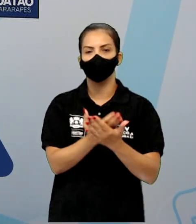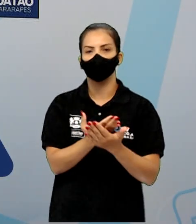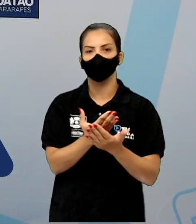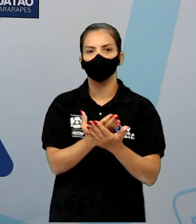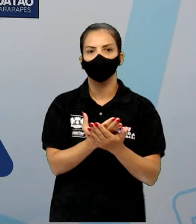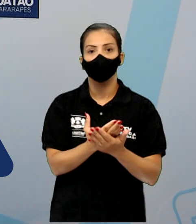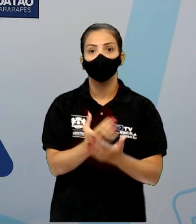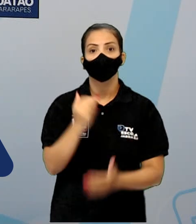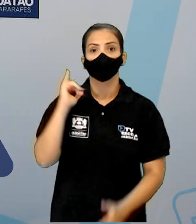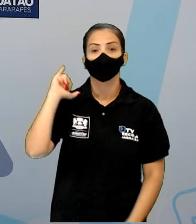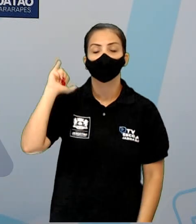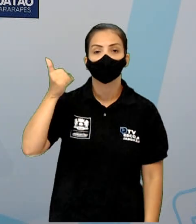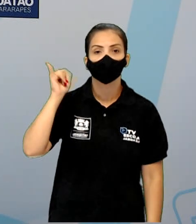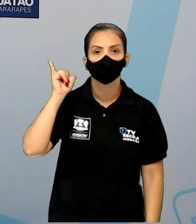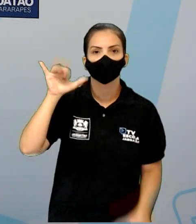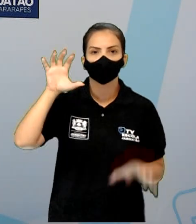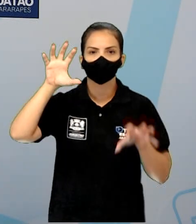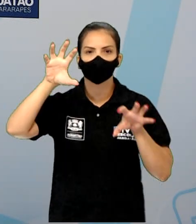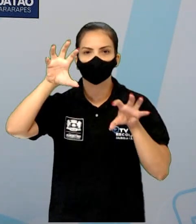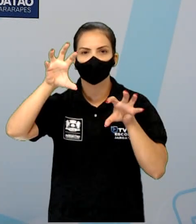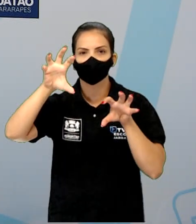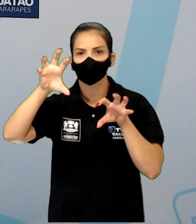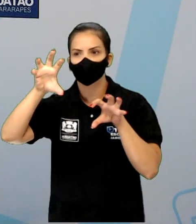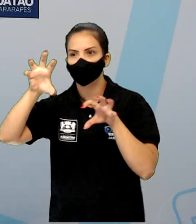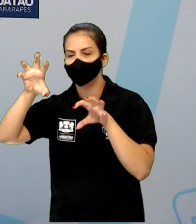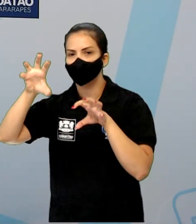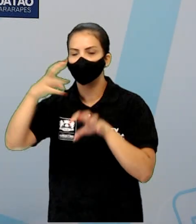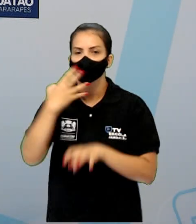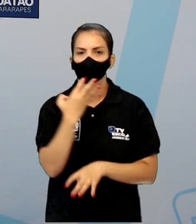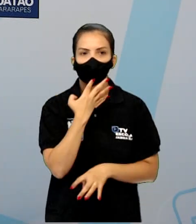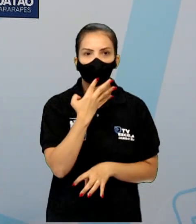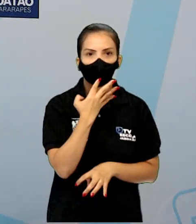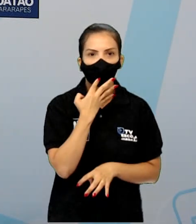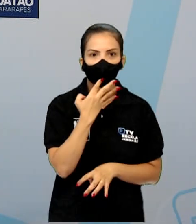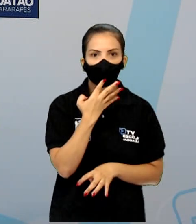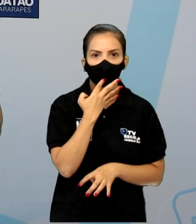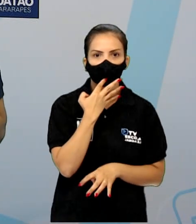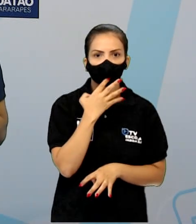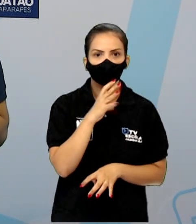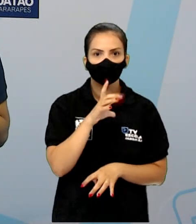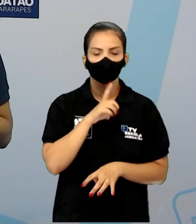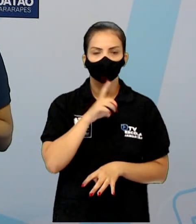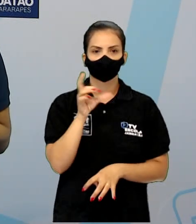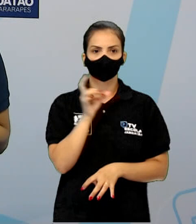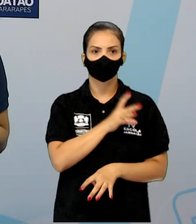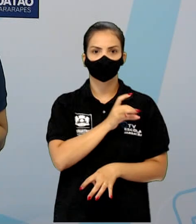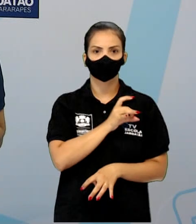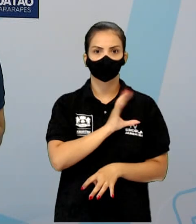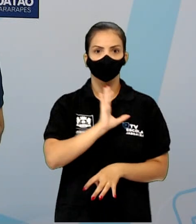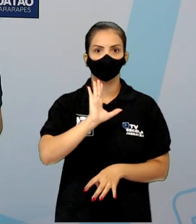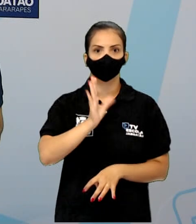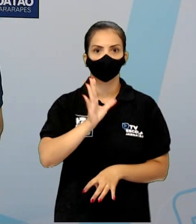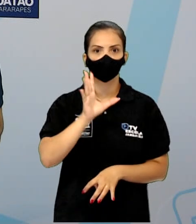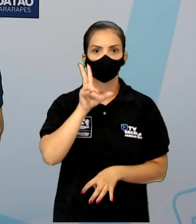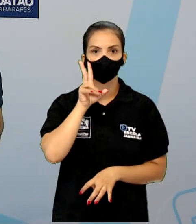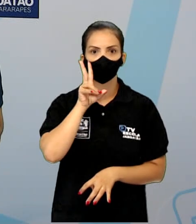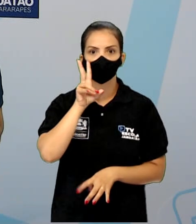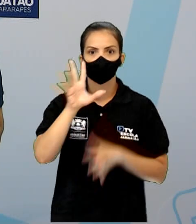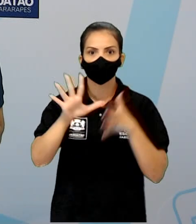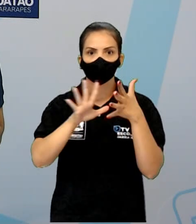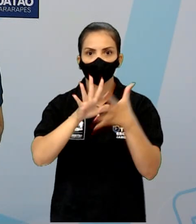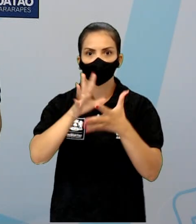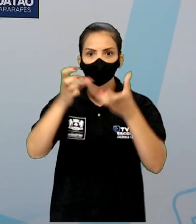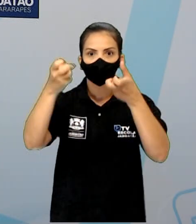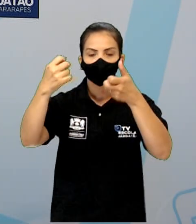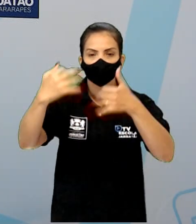Contos de assombração. Vocês conhecem algum? Tem medo? Já ouviu falar em contos de assombração?